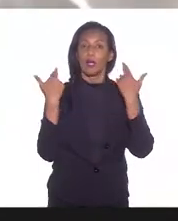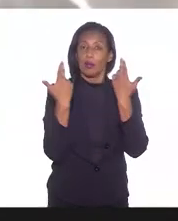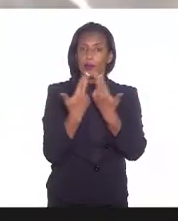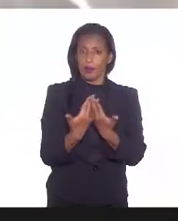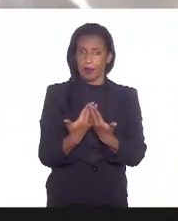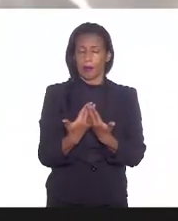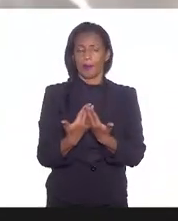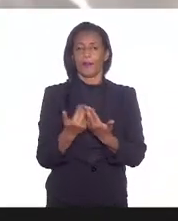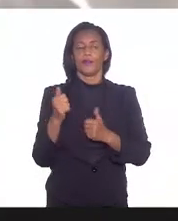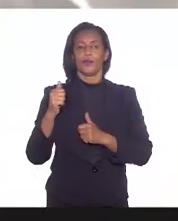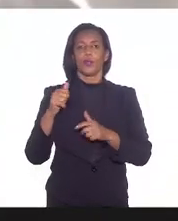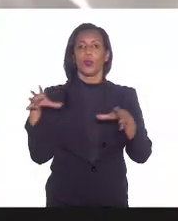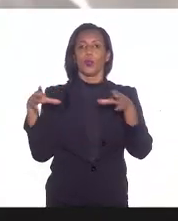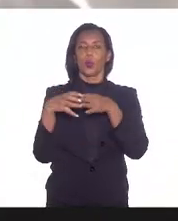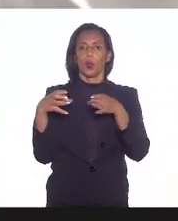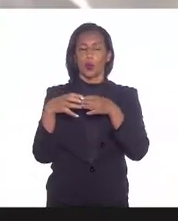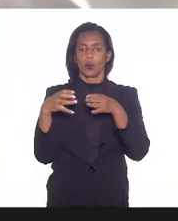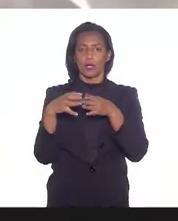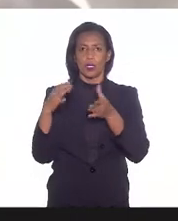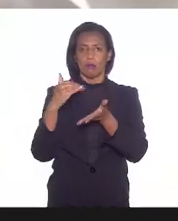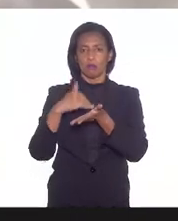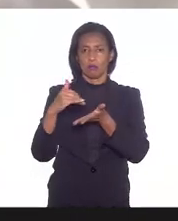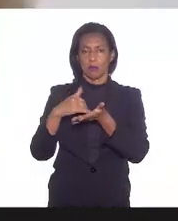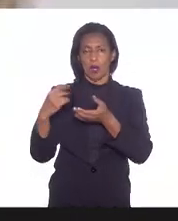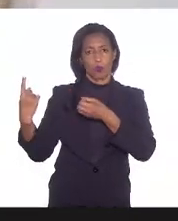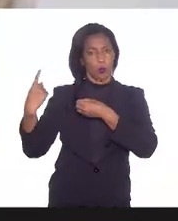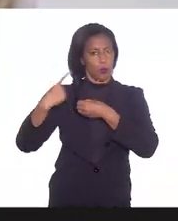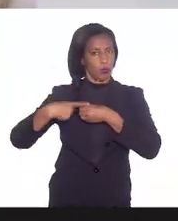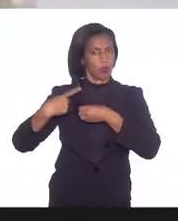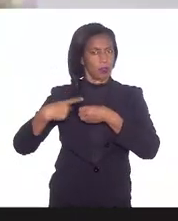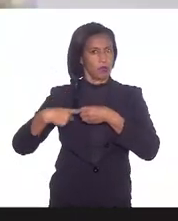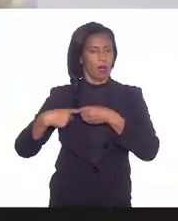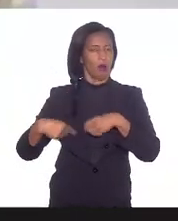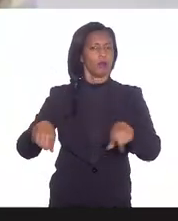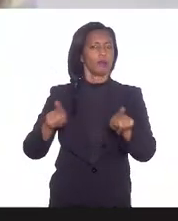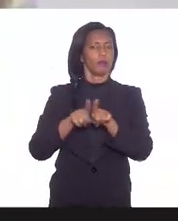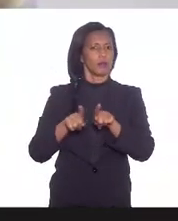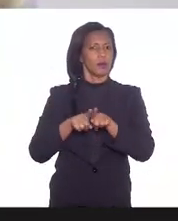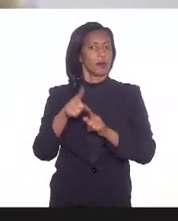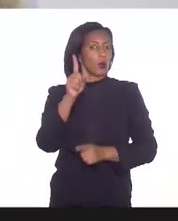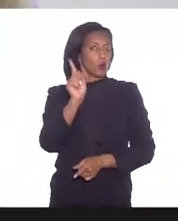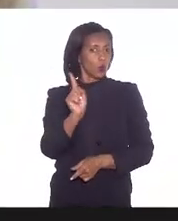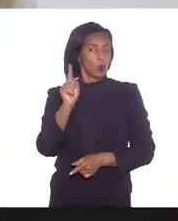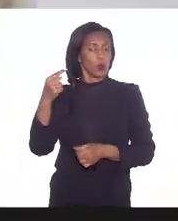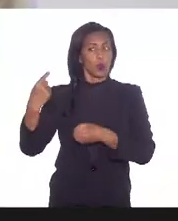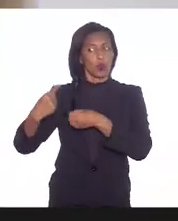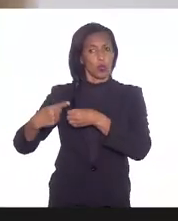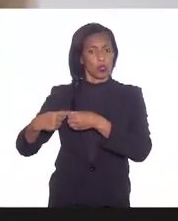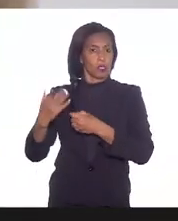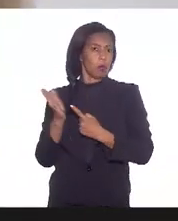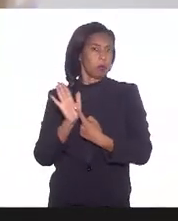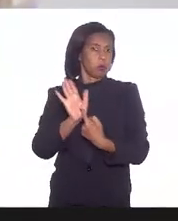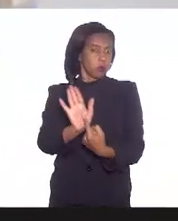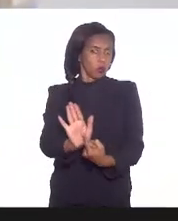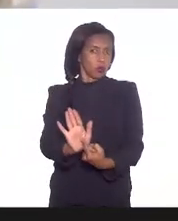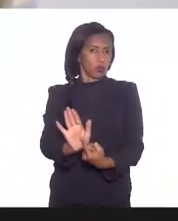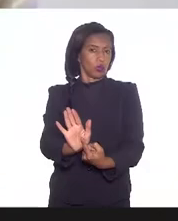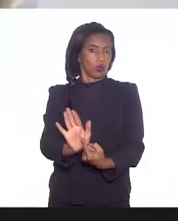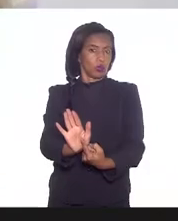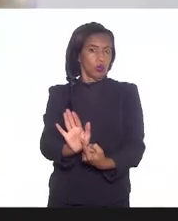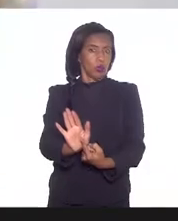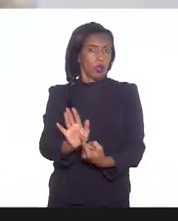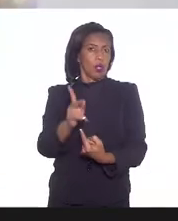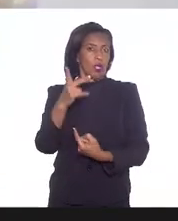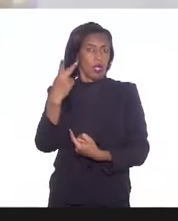com o Conselho de Secretários Municipais, inclusive, um município apresentou a sua